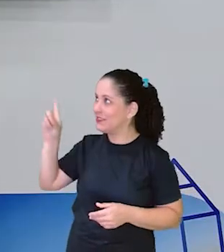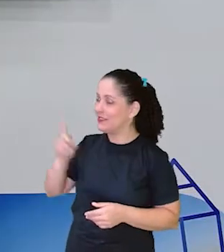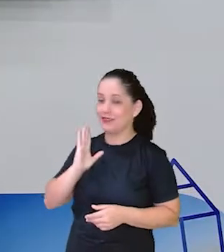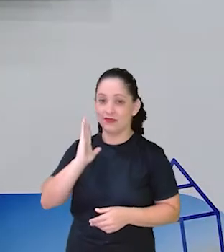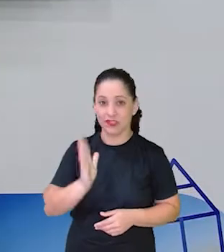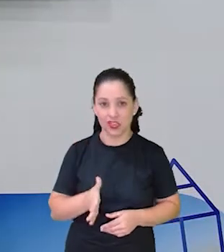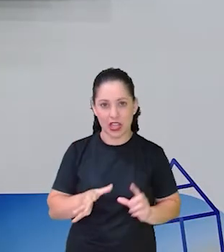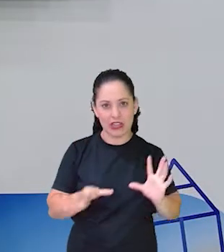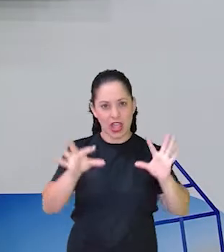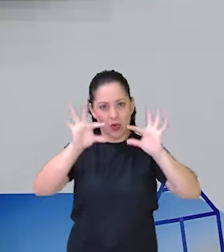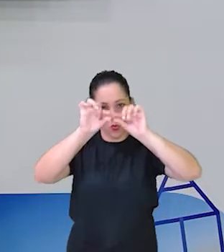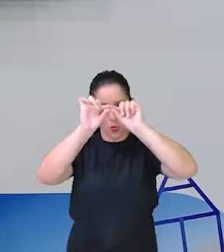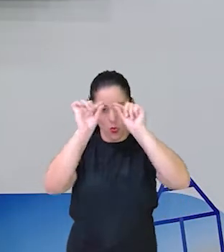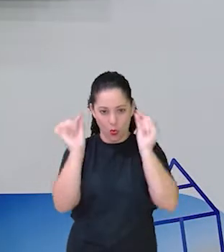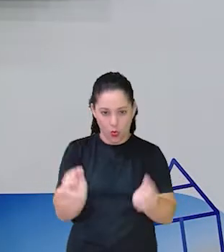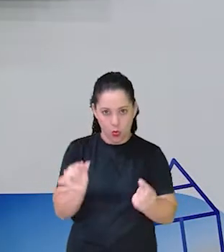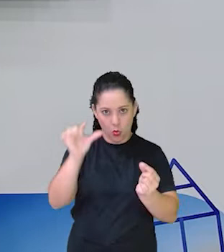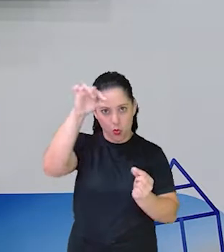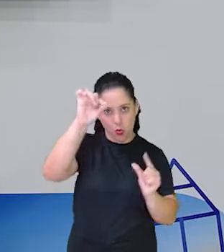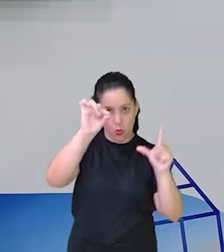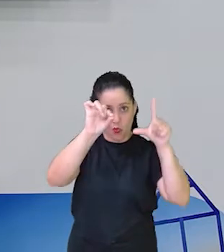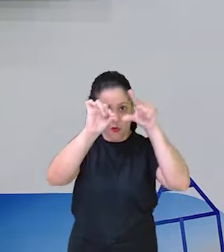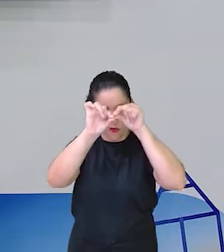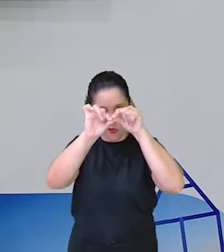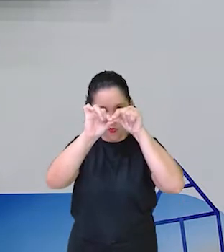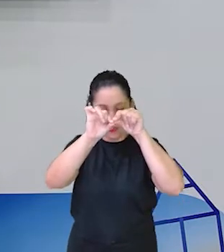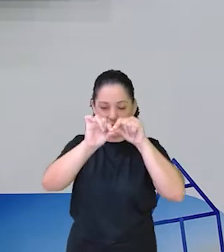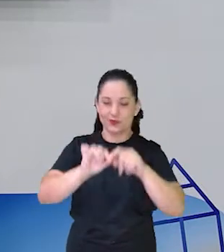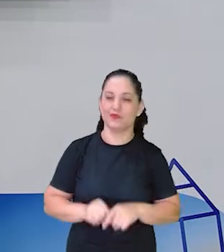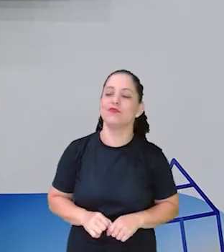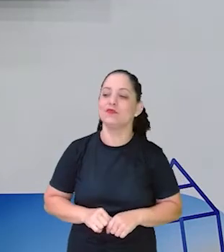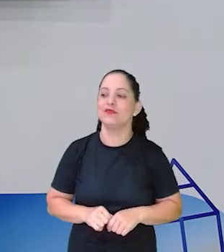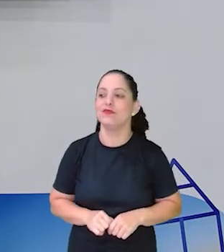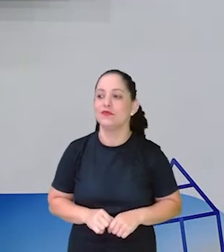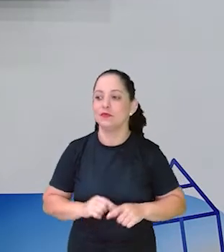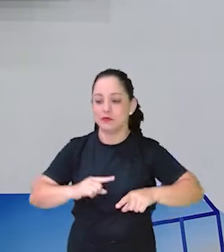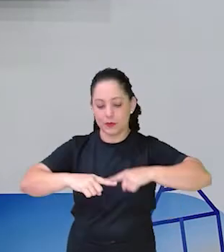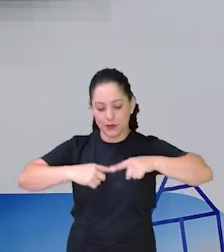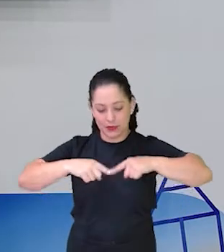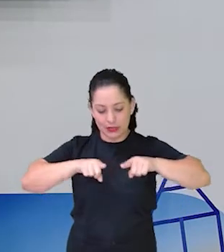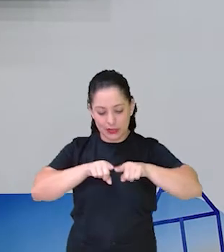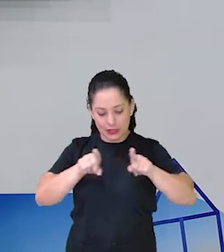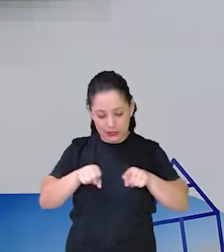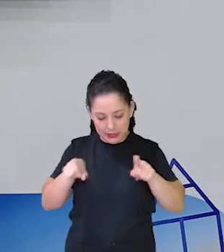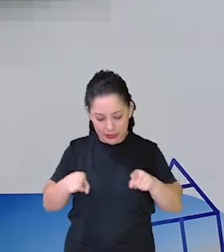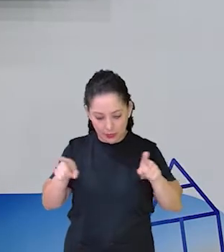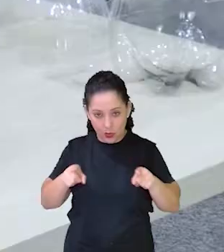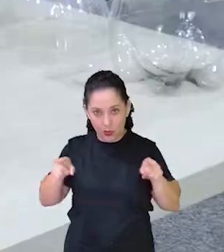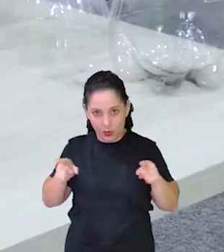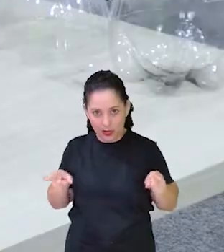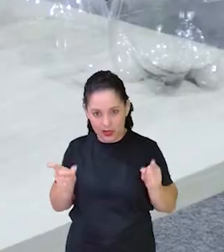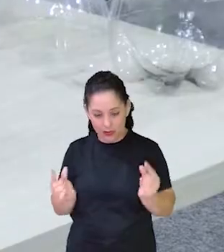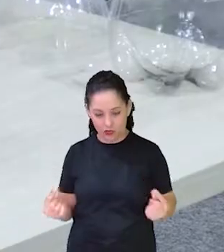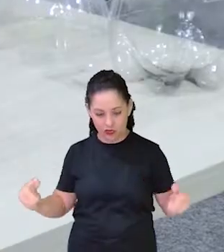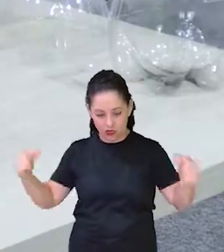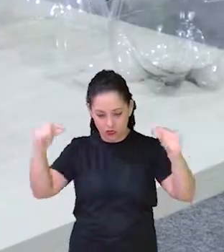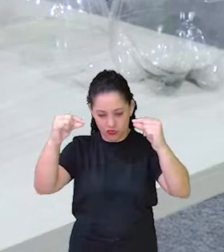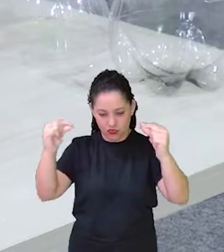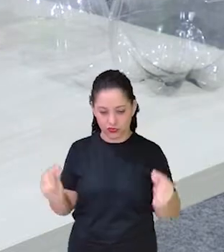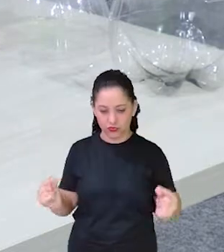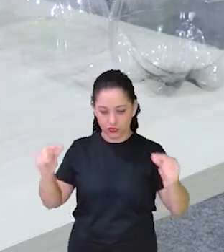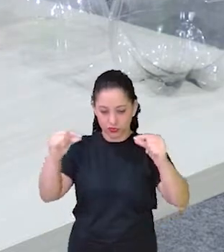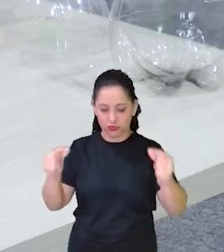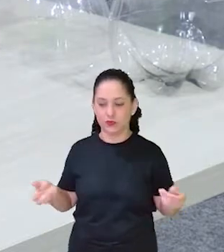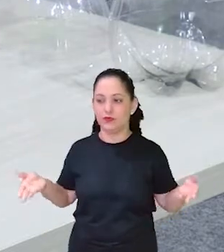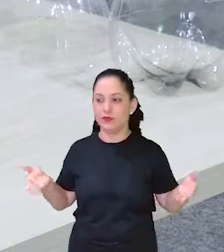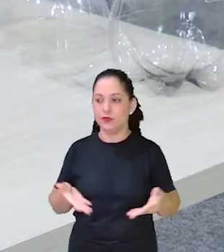furo Né? Eu peguei aqui ó Desenrolei aqui Fiz o furinho Tá nessas duas aqui Então vou